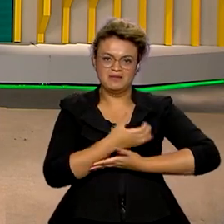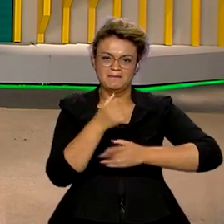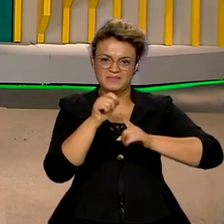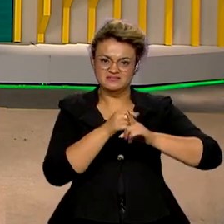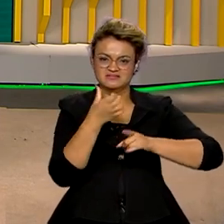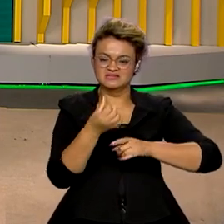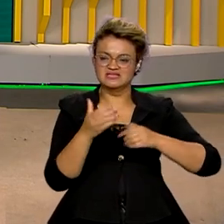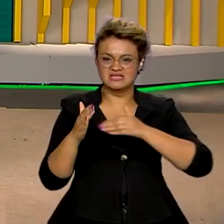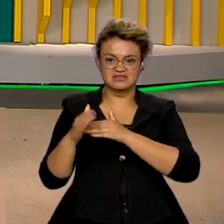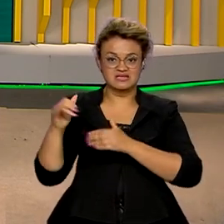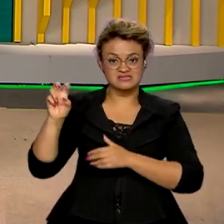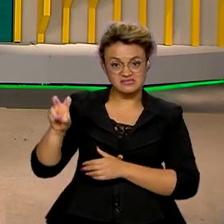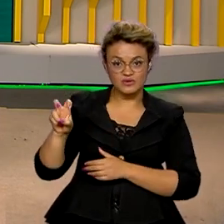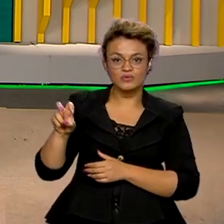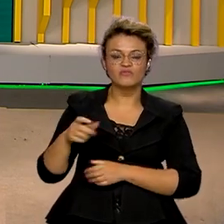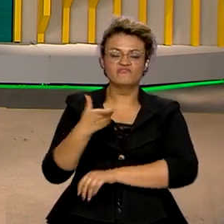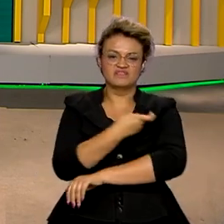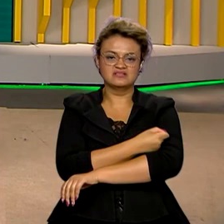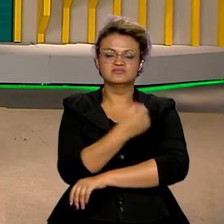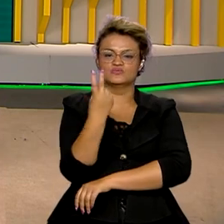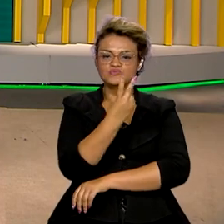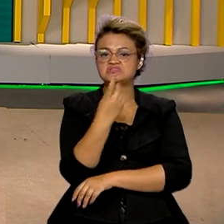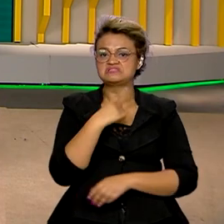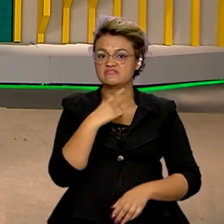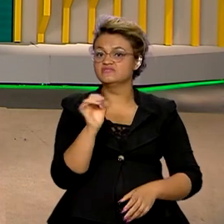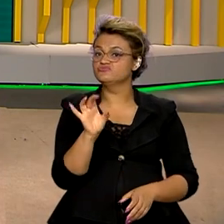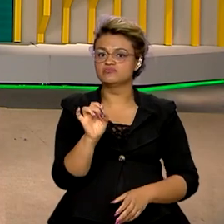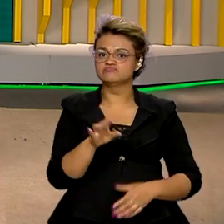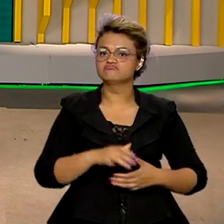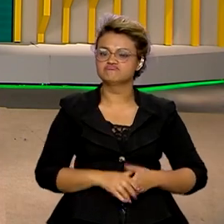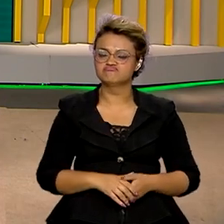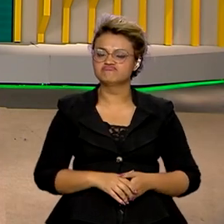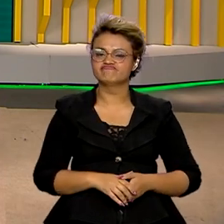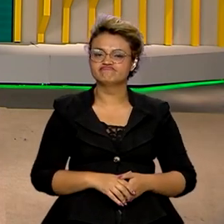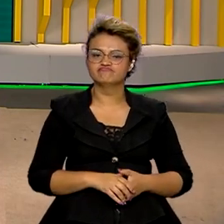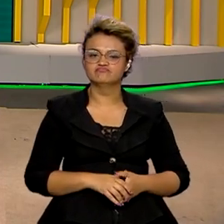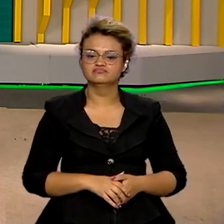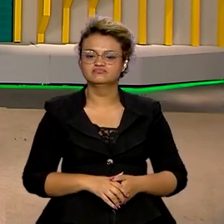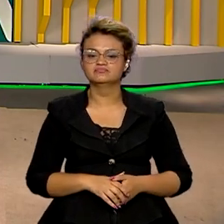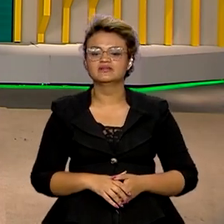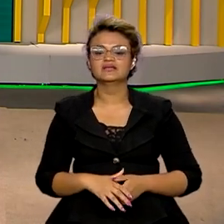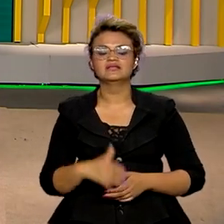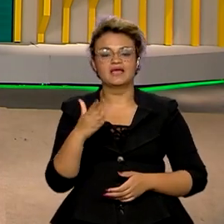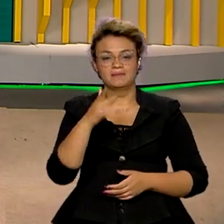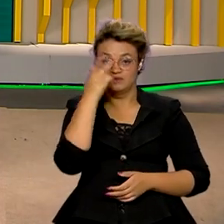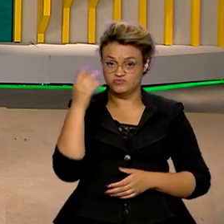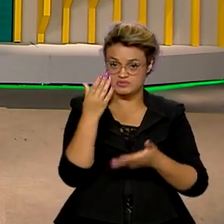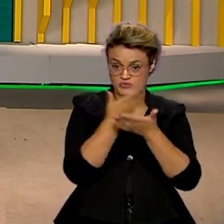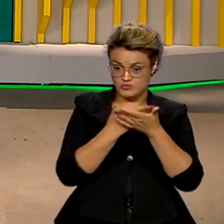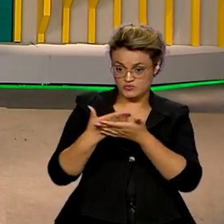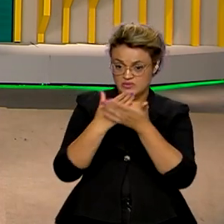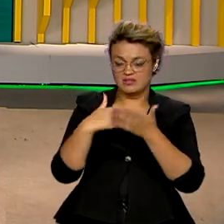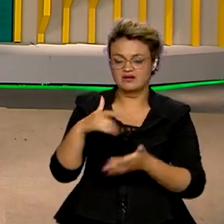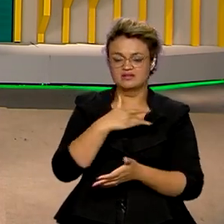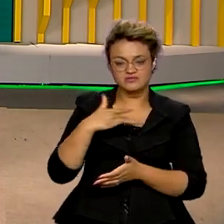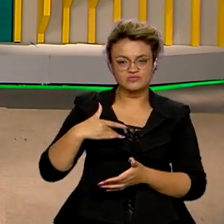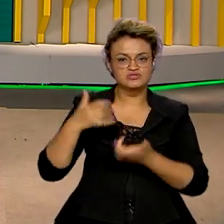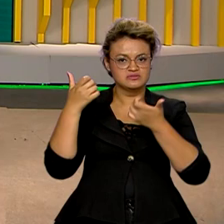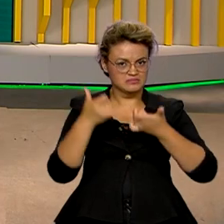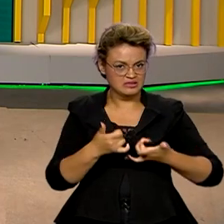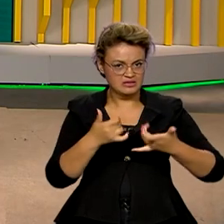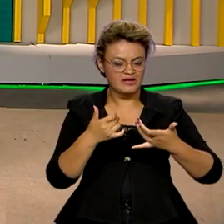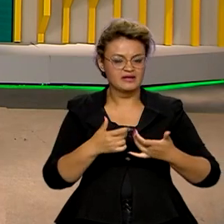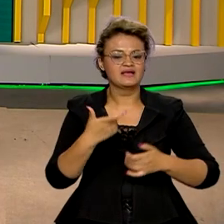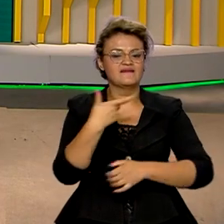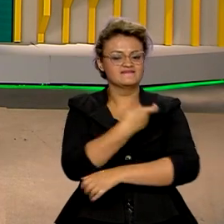anos de idade no Brasil tomaram as duas doses da vacina contra a Covid-19. Especialistas da saúde afirmam, Roberto,